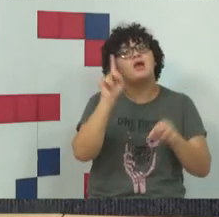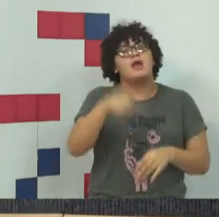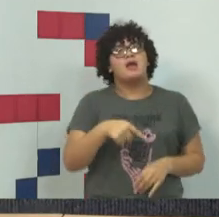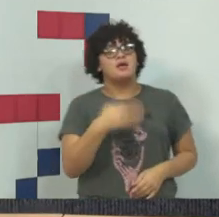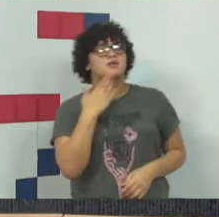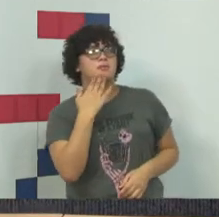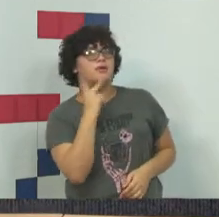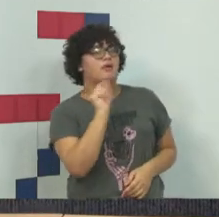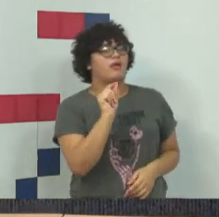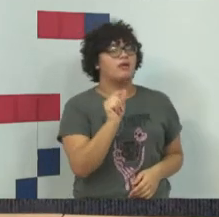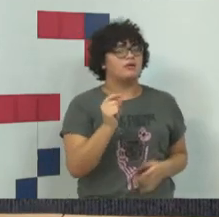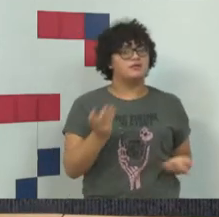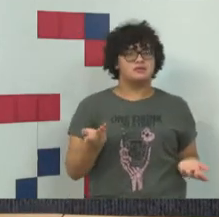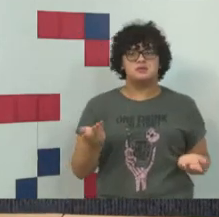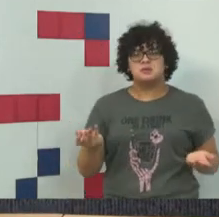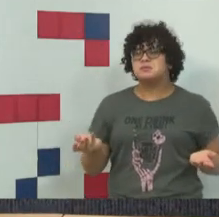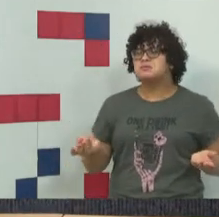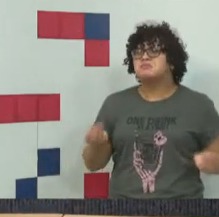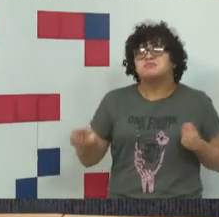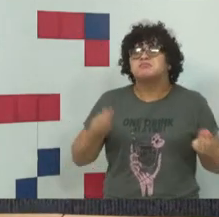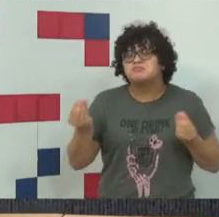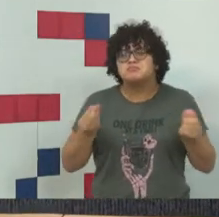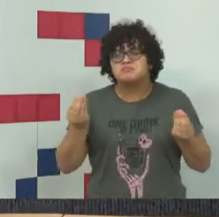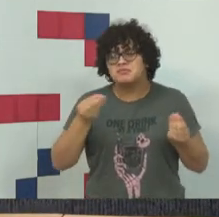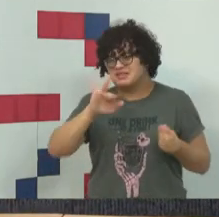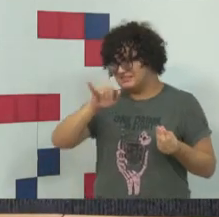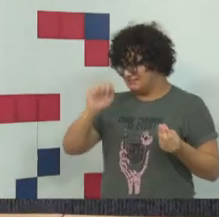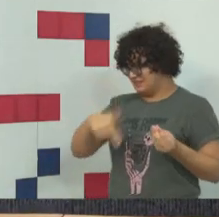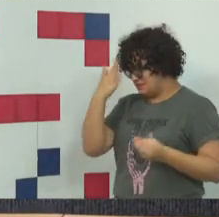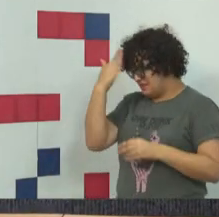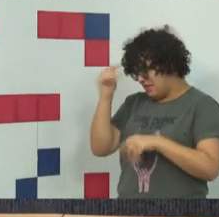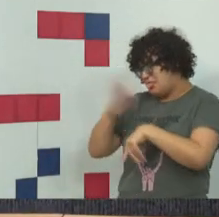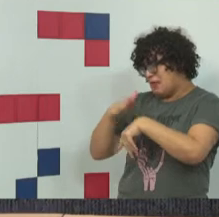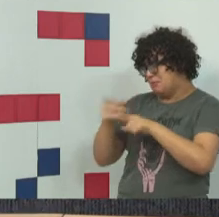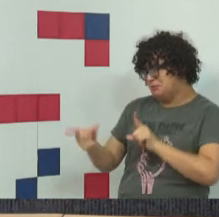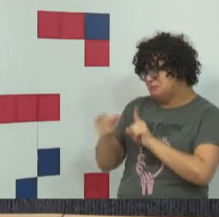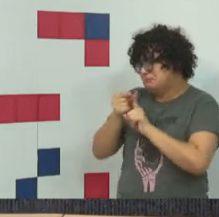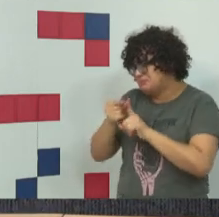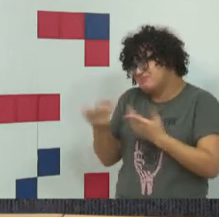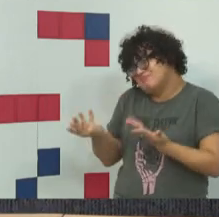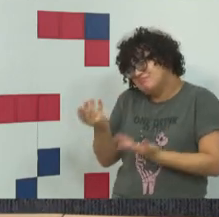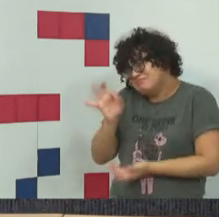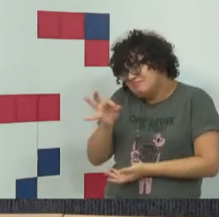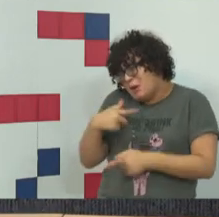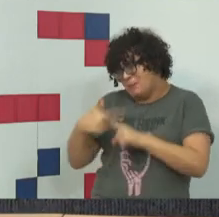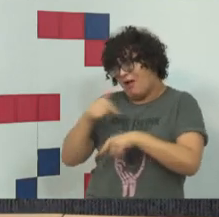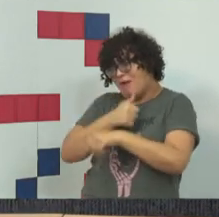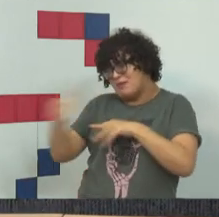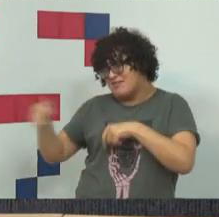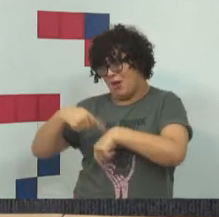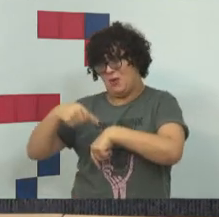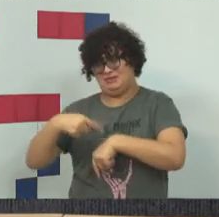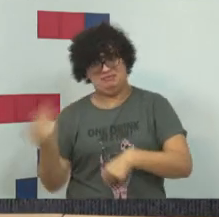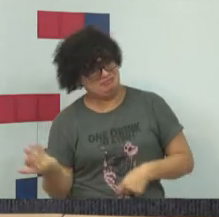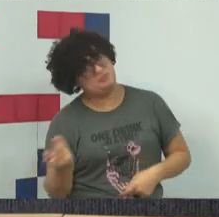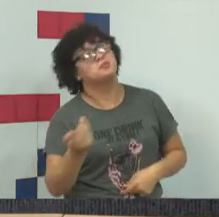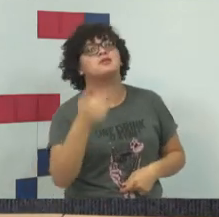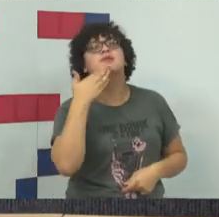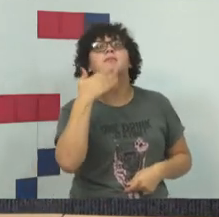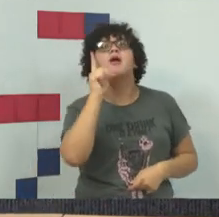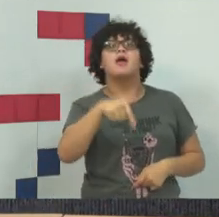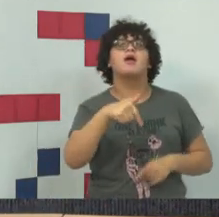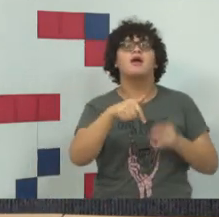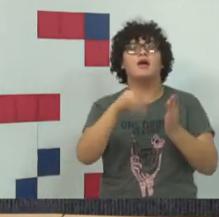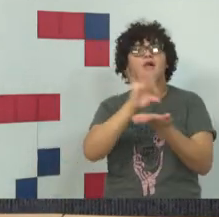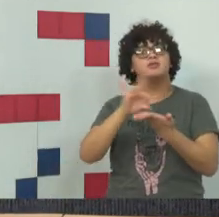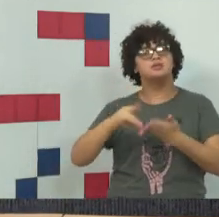definidas. Mas o que me interessa destacar aqui, Jean, eu sei que meu tempo nesse primeiro momento está acabando, é que o artigo 6º oferece para